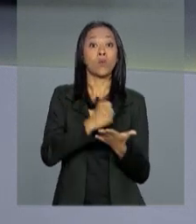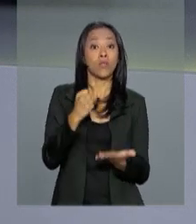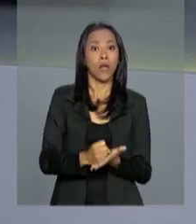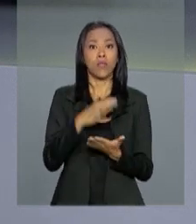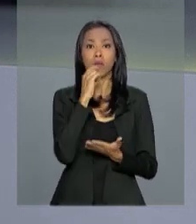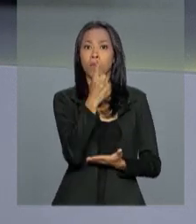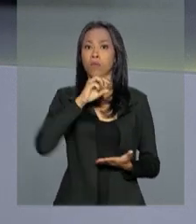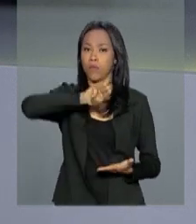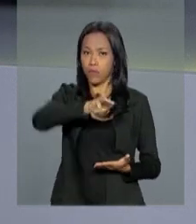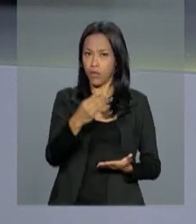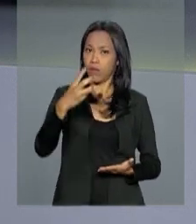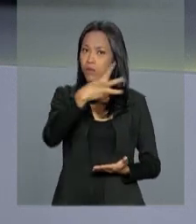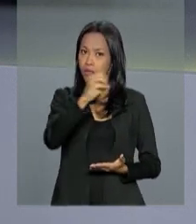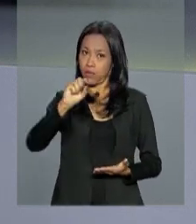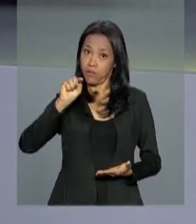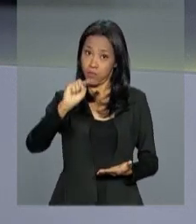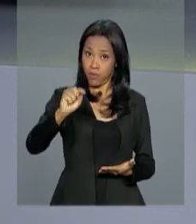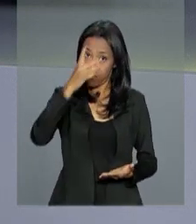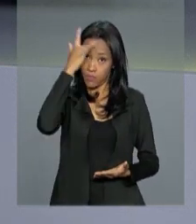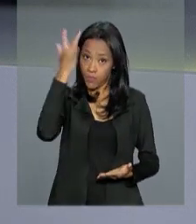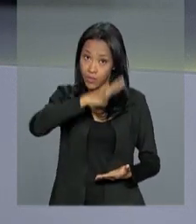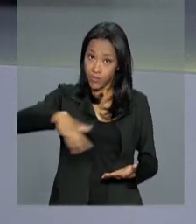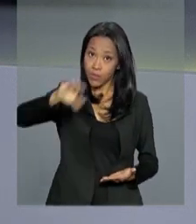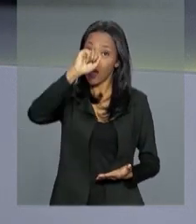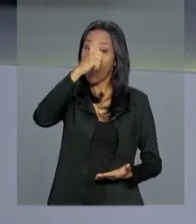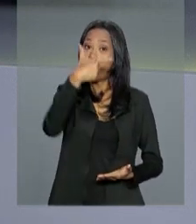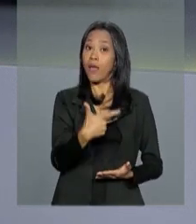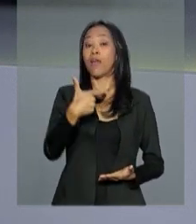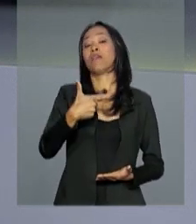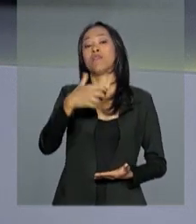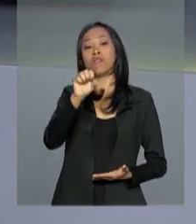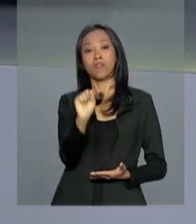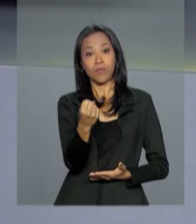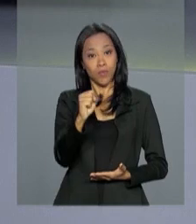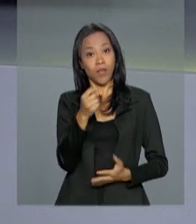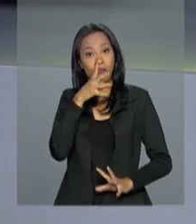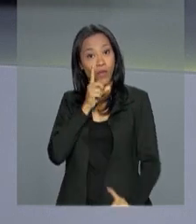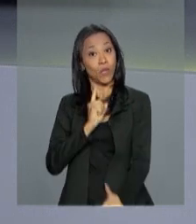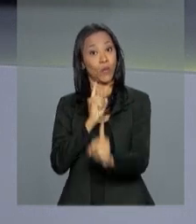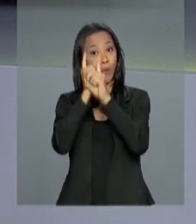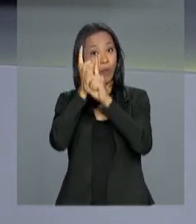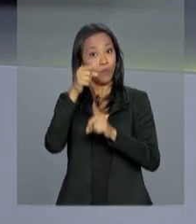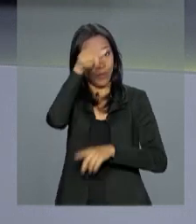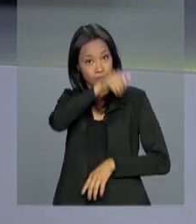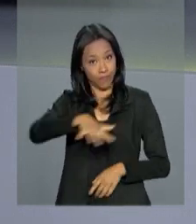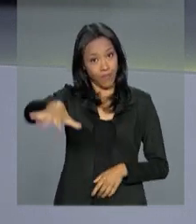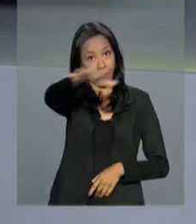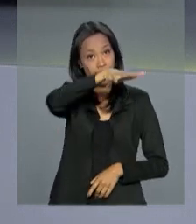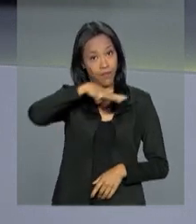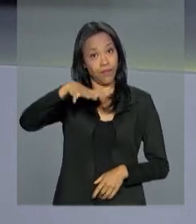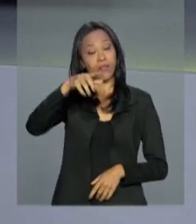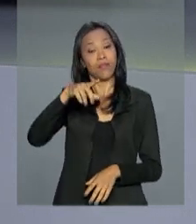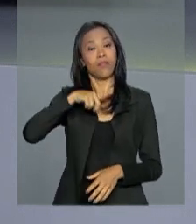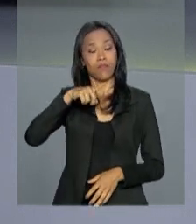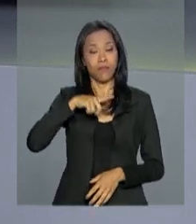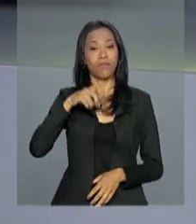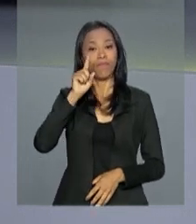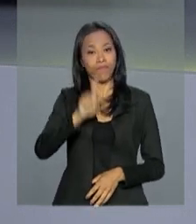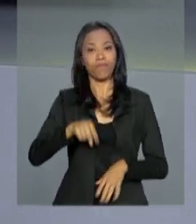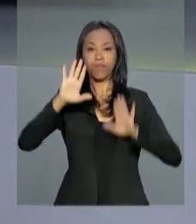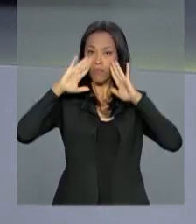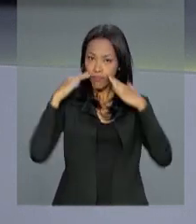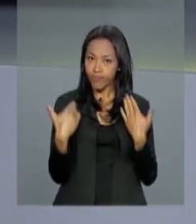trabalhadores. É o 28º Congresso da Federação Nacional da Distribuição de Veículos Automotores, que conta ainda com uma